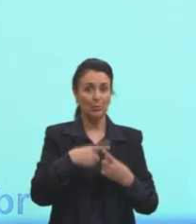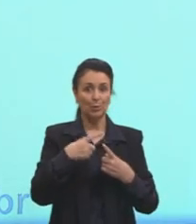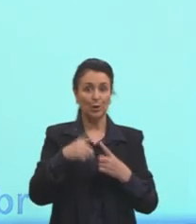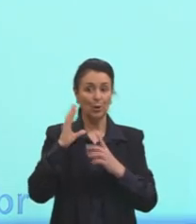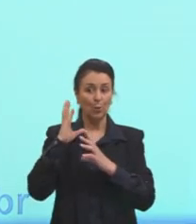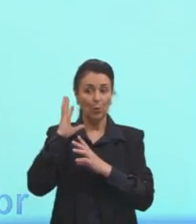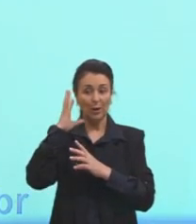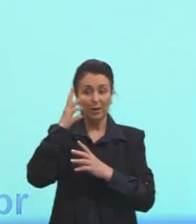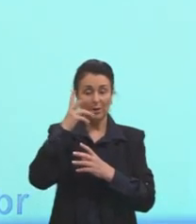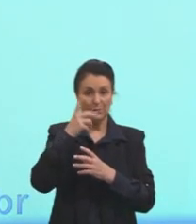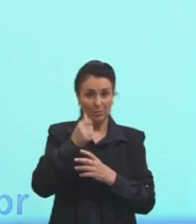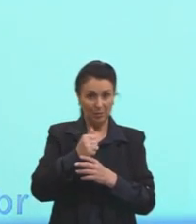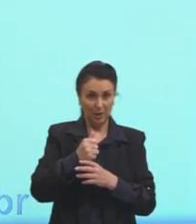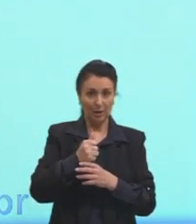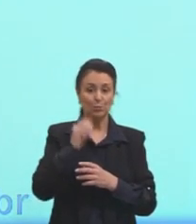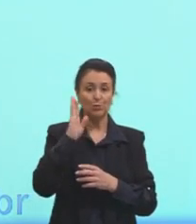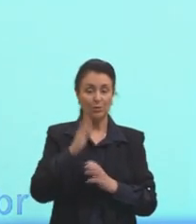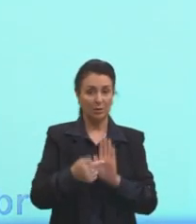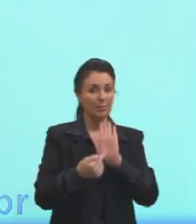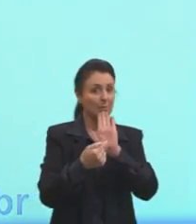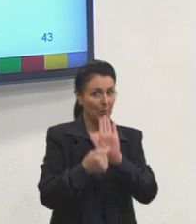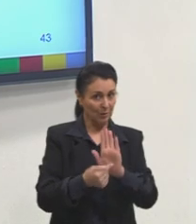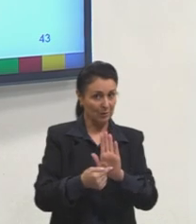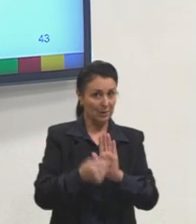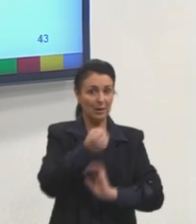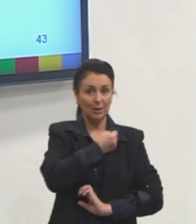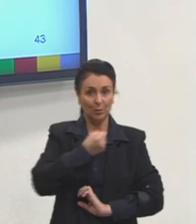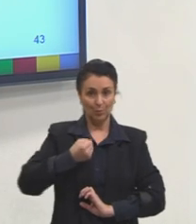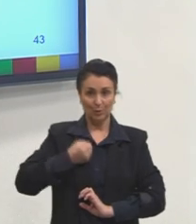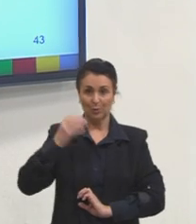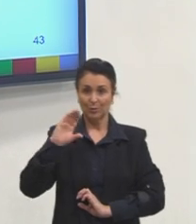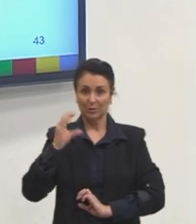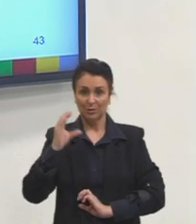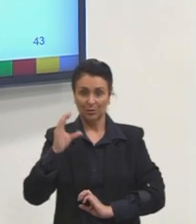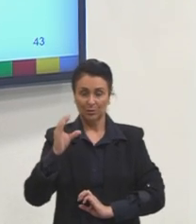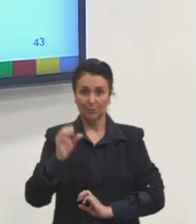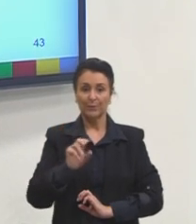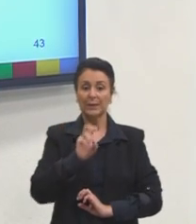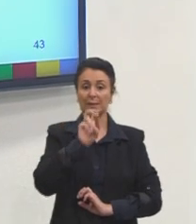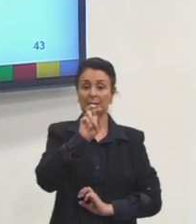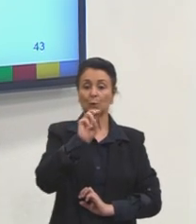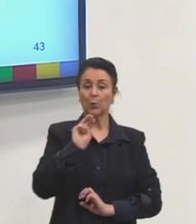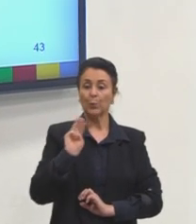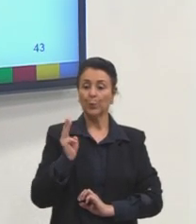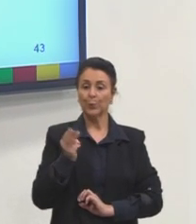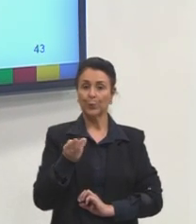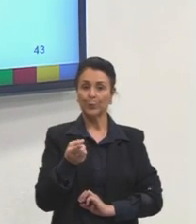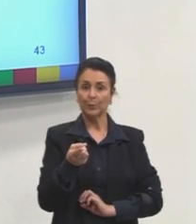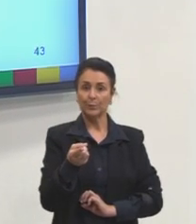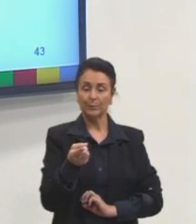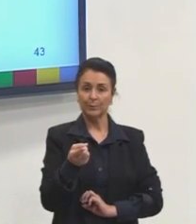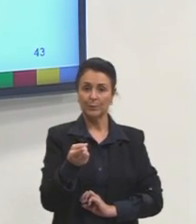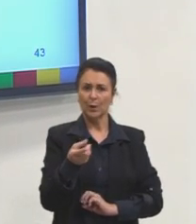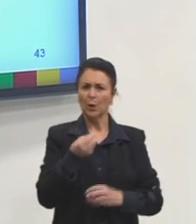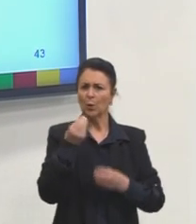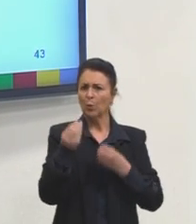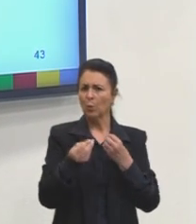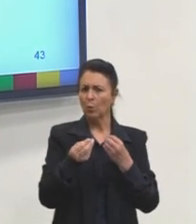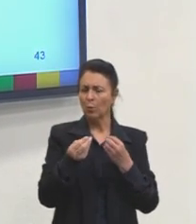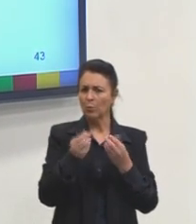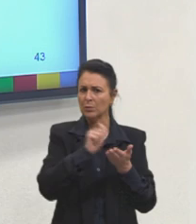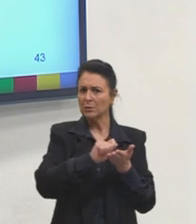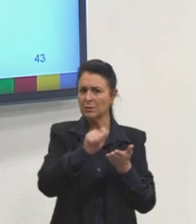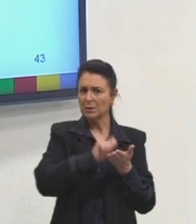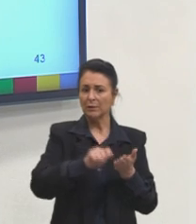está expresso em notação científica. Então, 5 bilhões, como que a gente faz, né? Como que a gente escreve 5 bilhões?